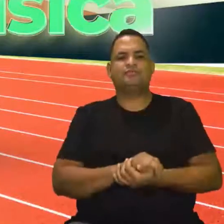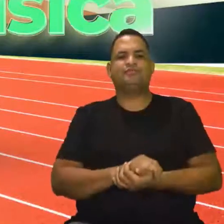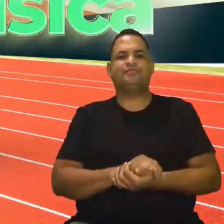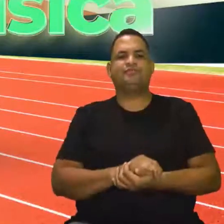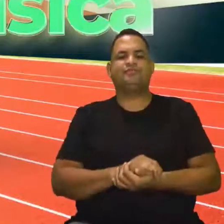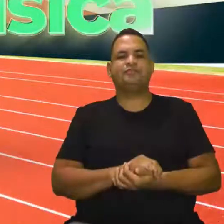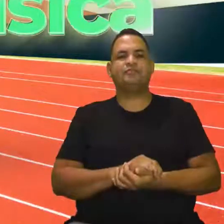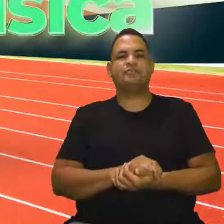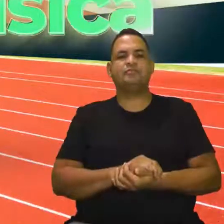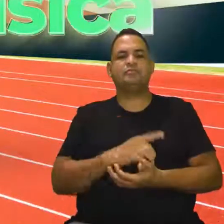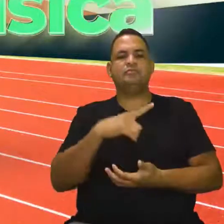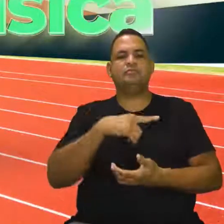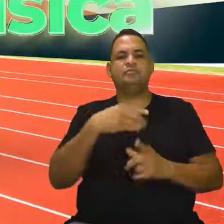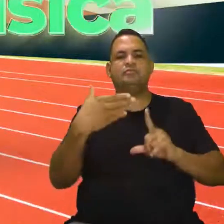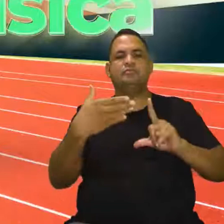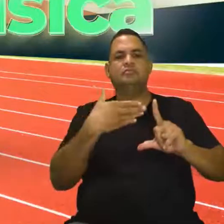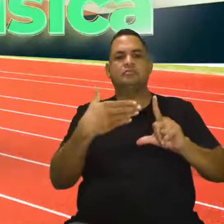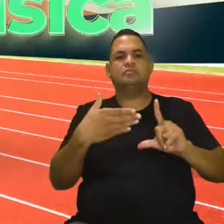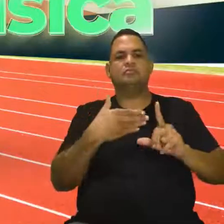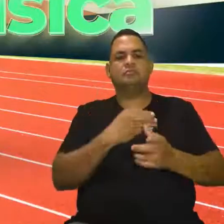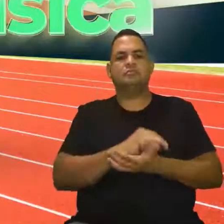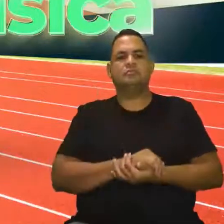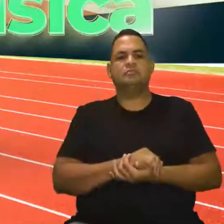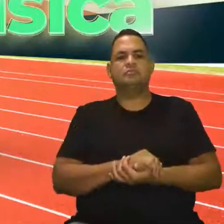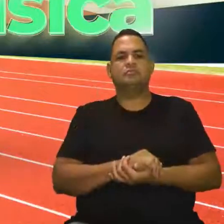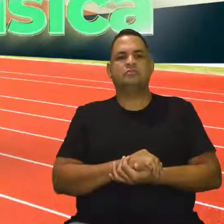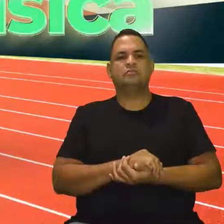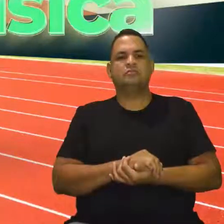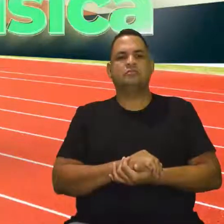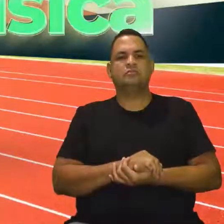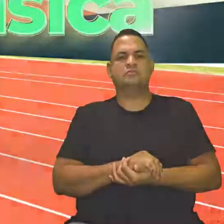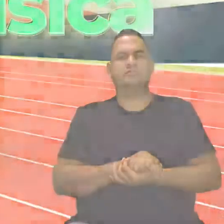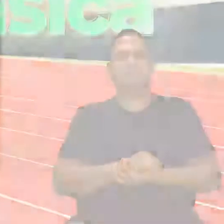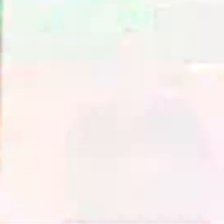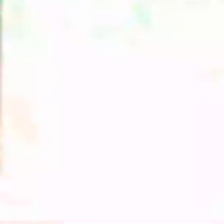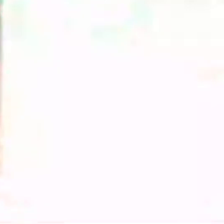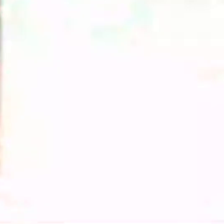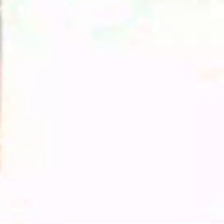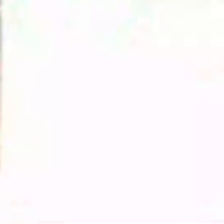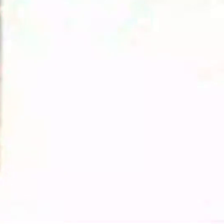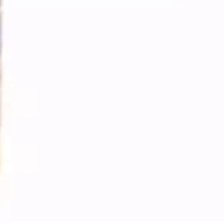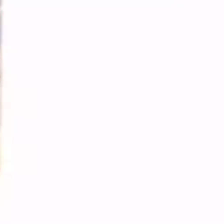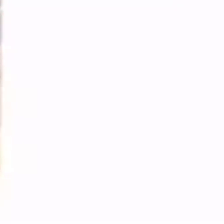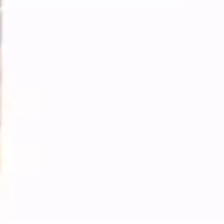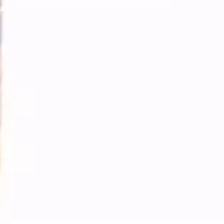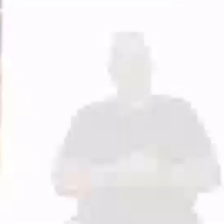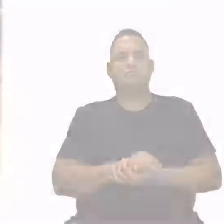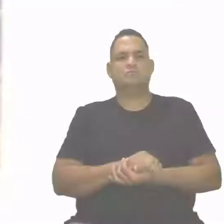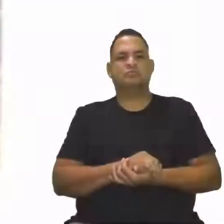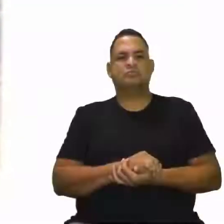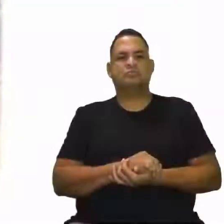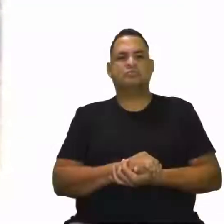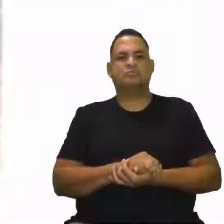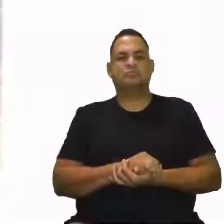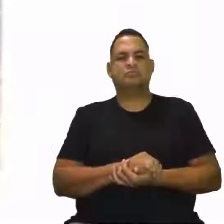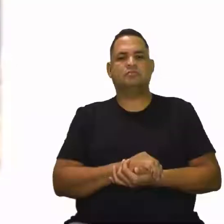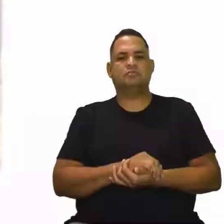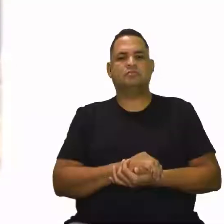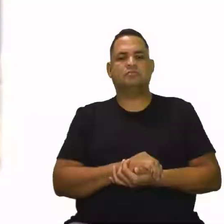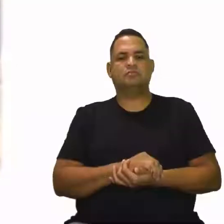Então, nós temos aqui nesse slide, olha só, nós temos no nosso slide o seguinte. Então, vamos lá.